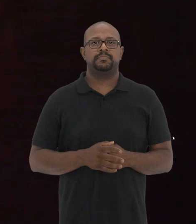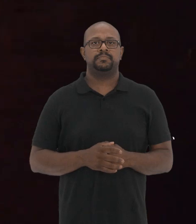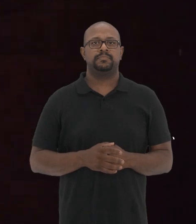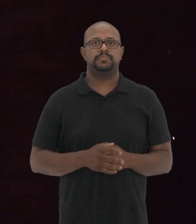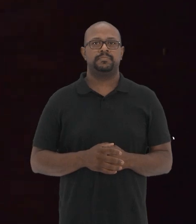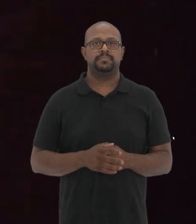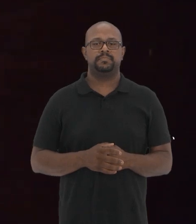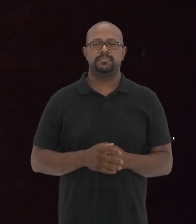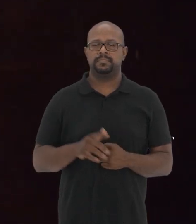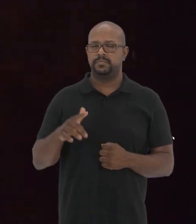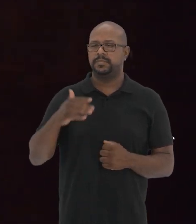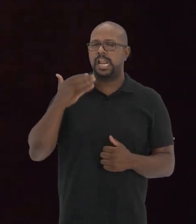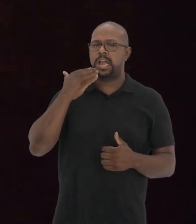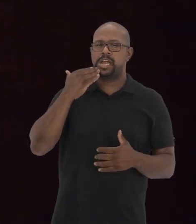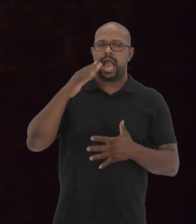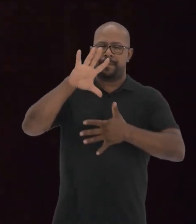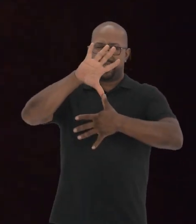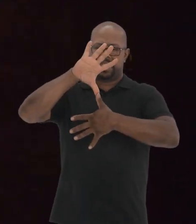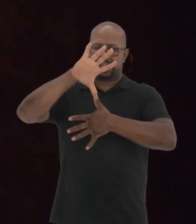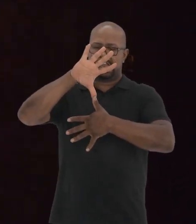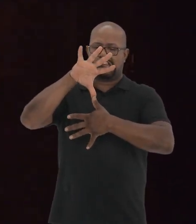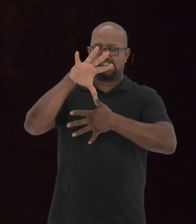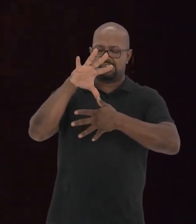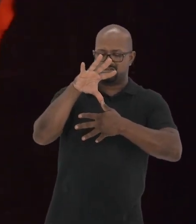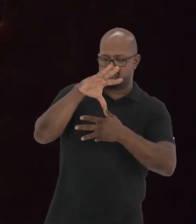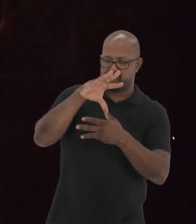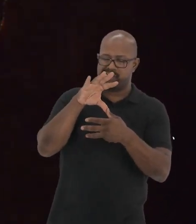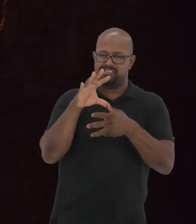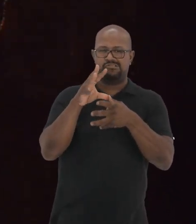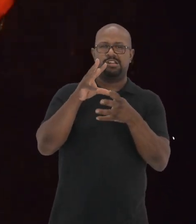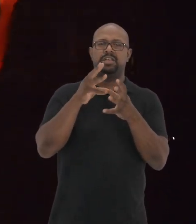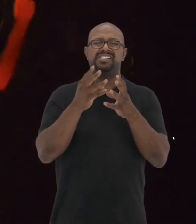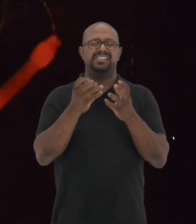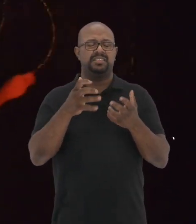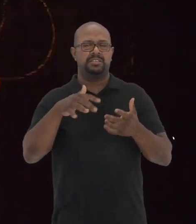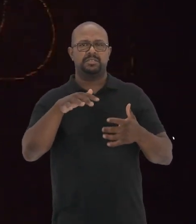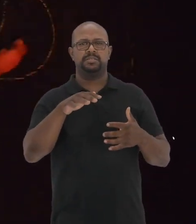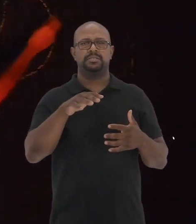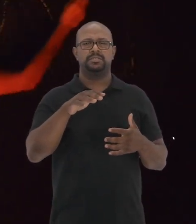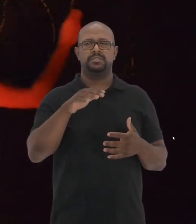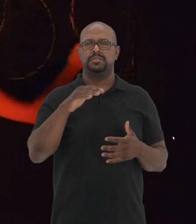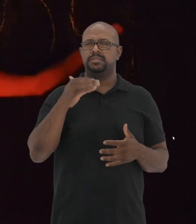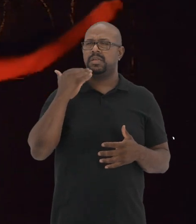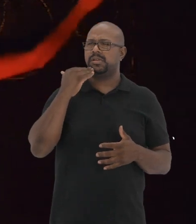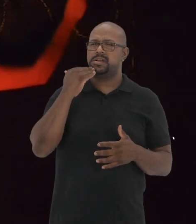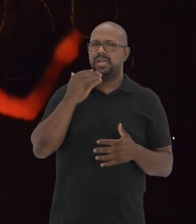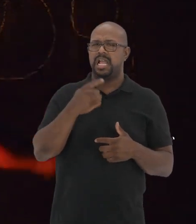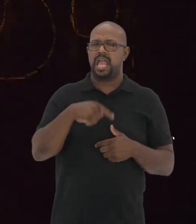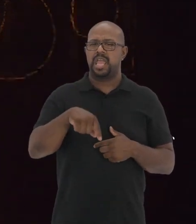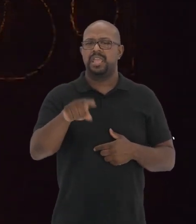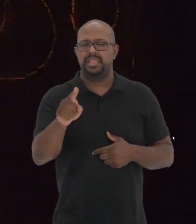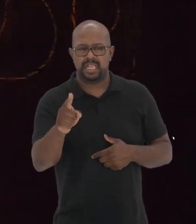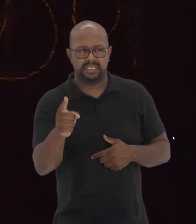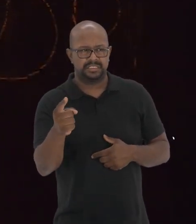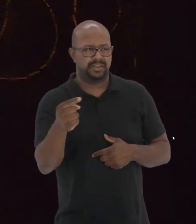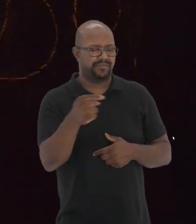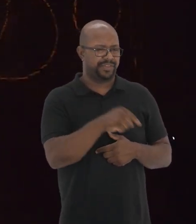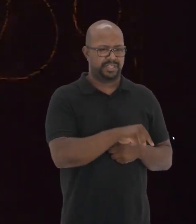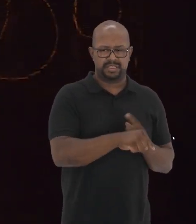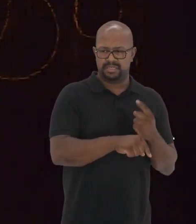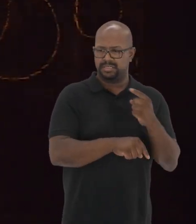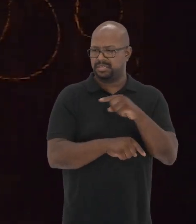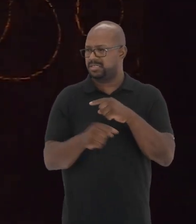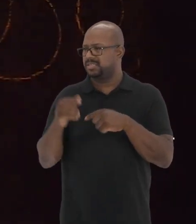Deformada América de escombros e rejuntes pátrios, deformam idas e vindas, deformados